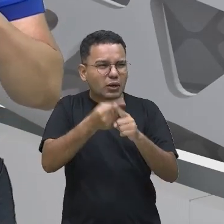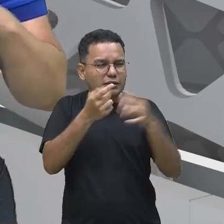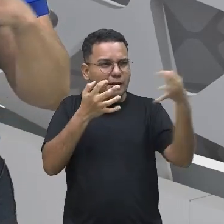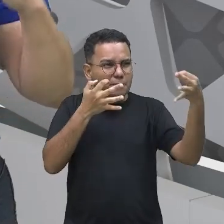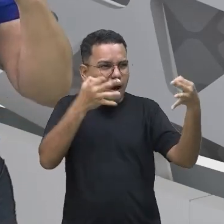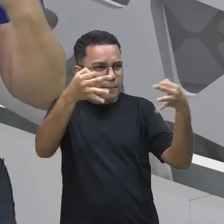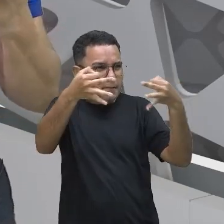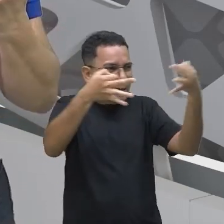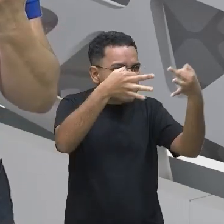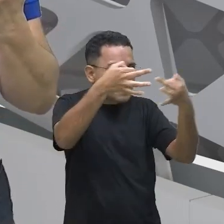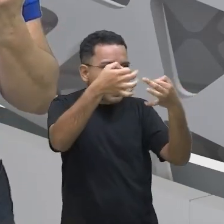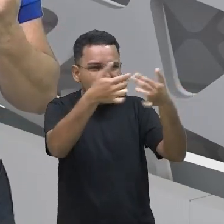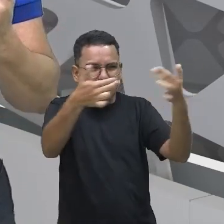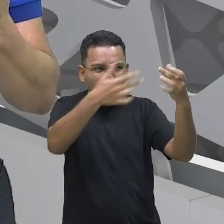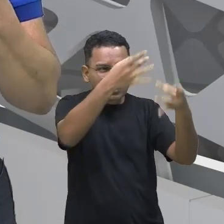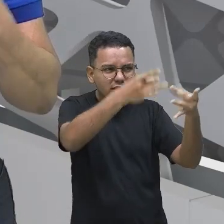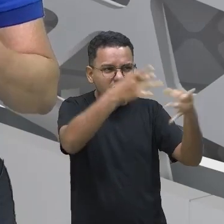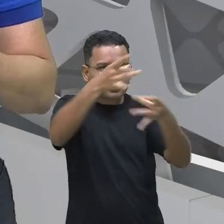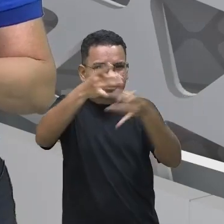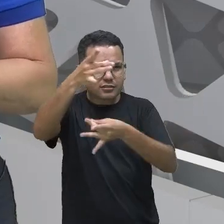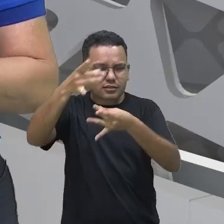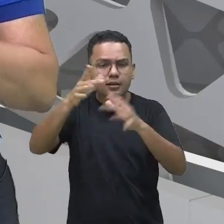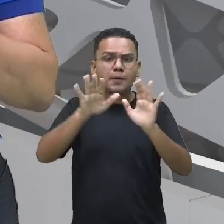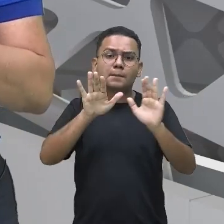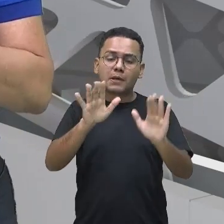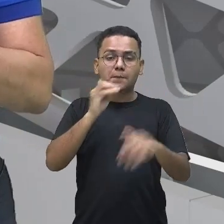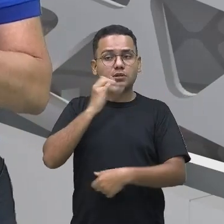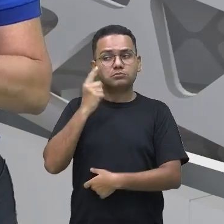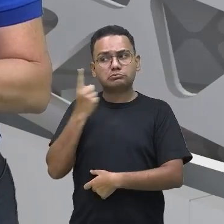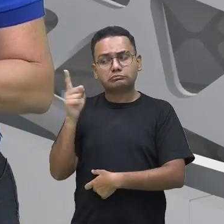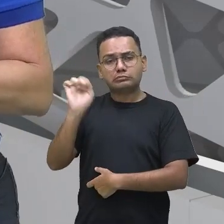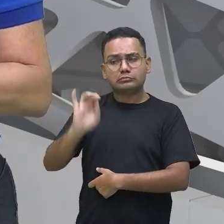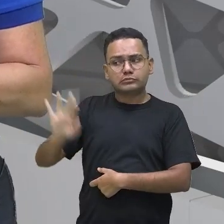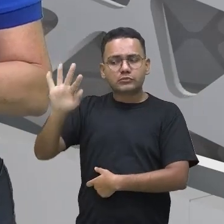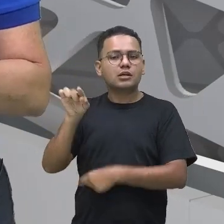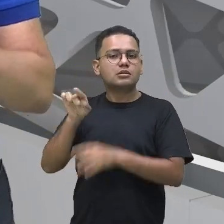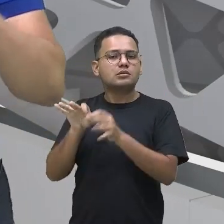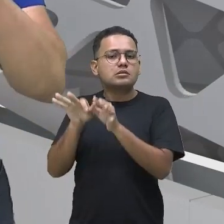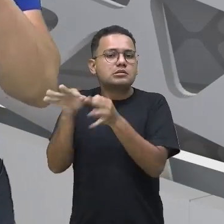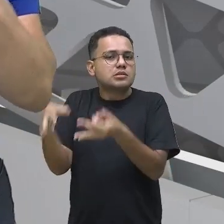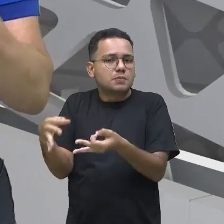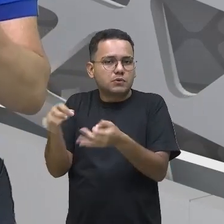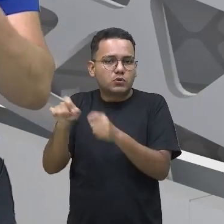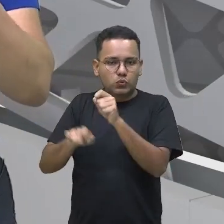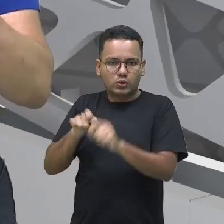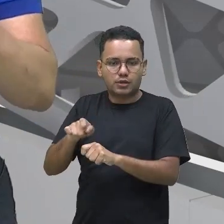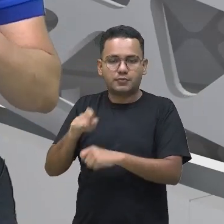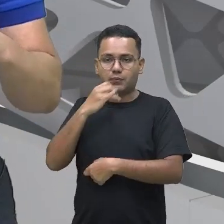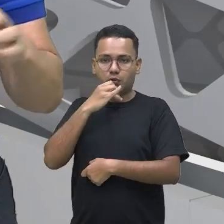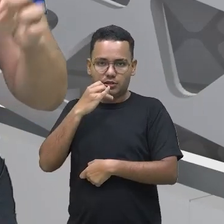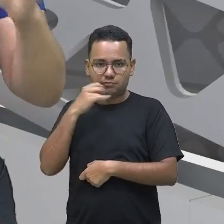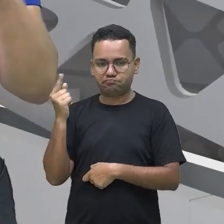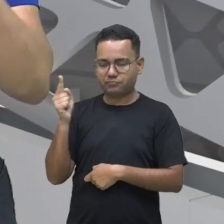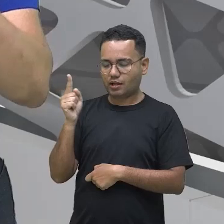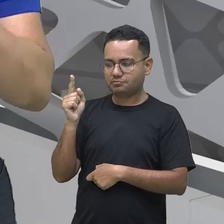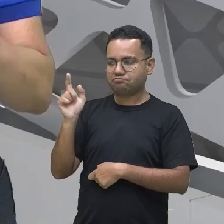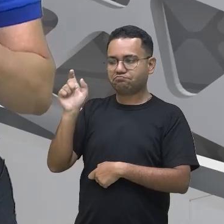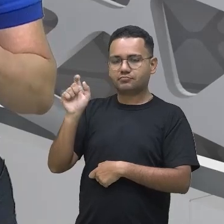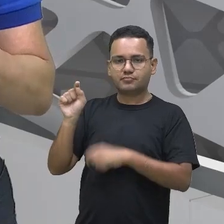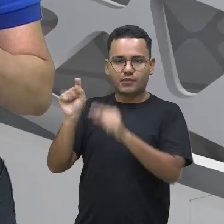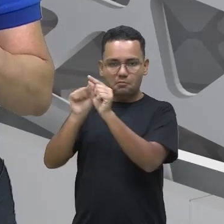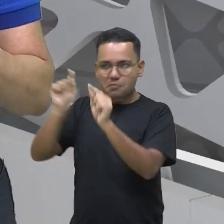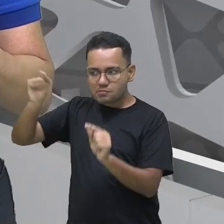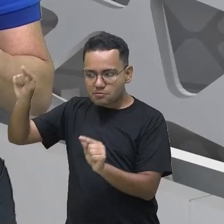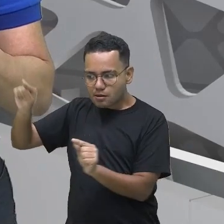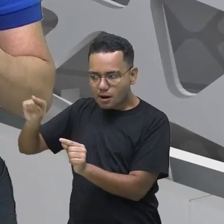uma parte em branco e tem o nome do município e tem os dados